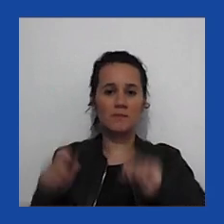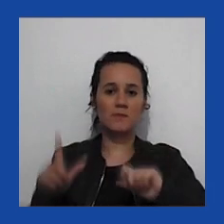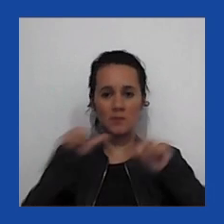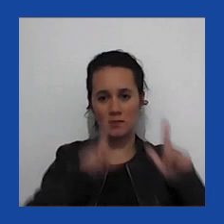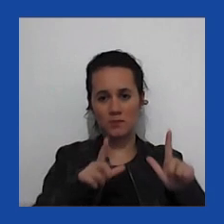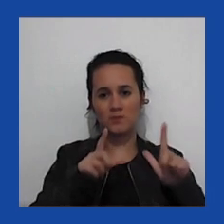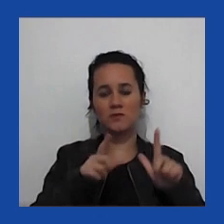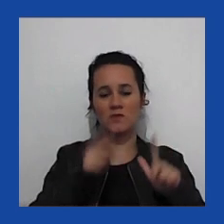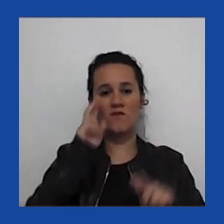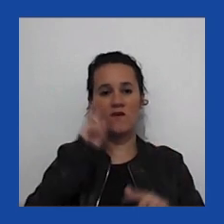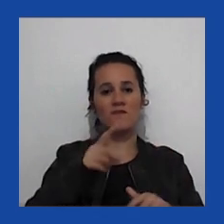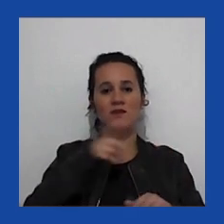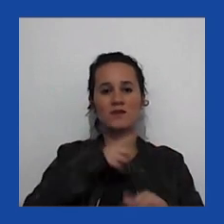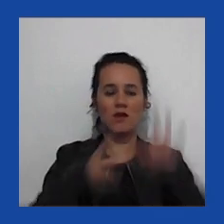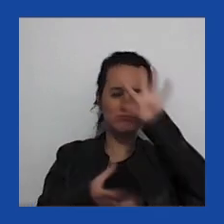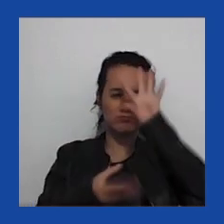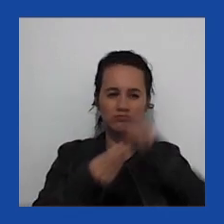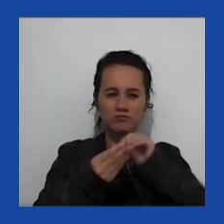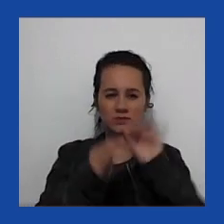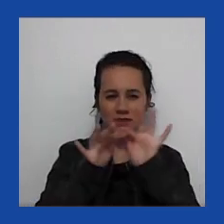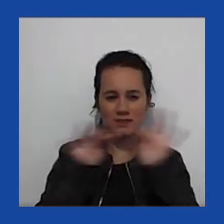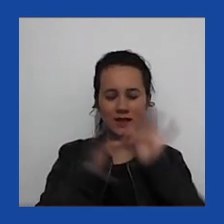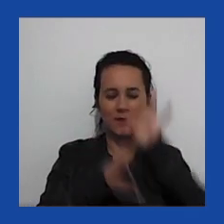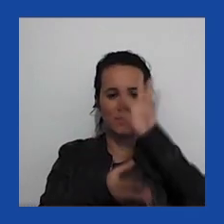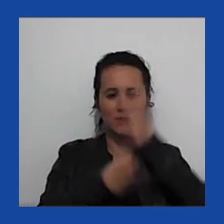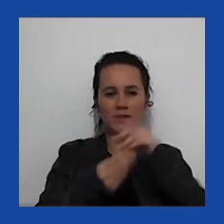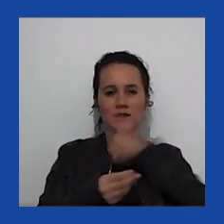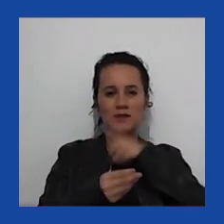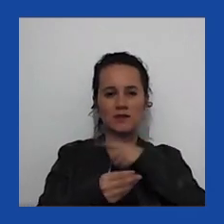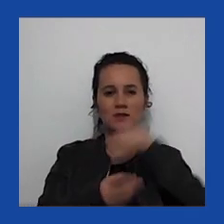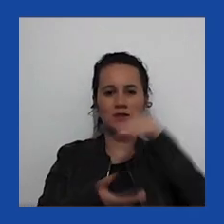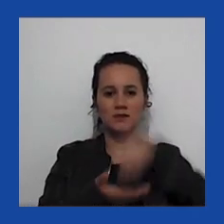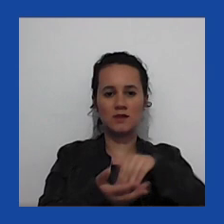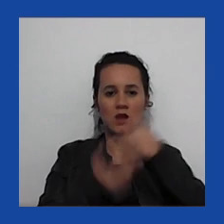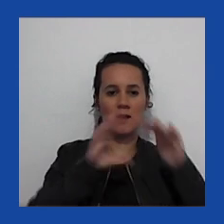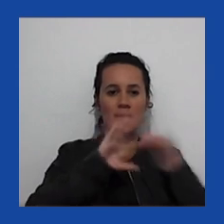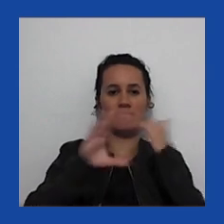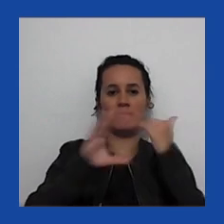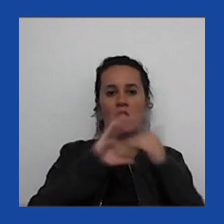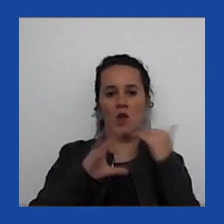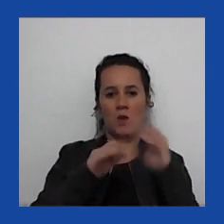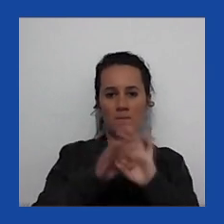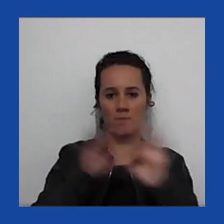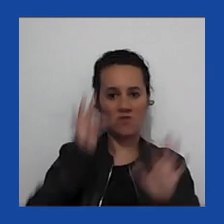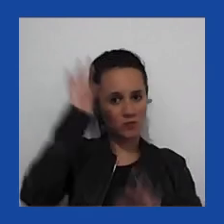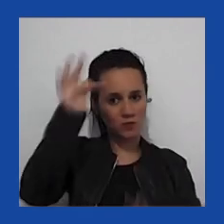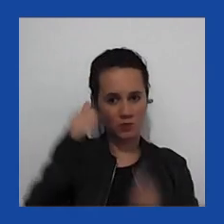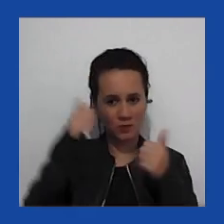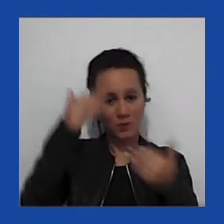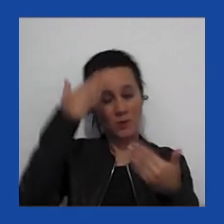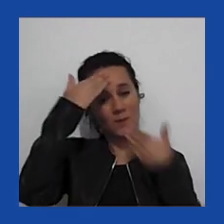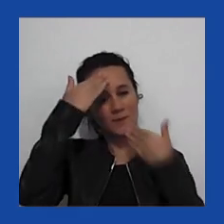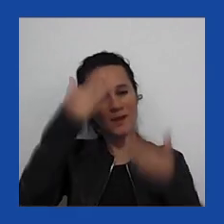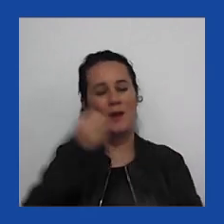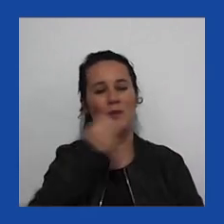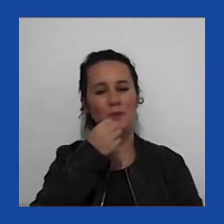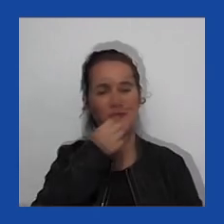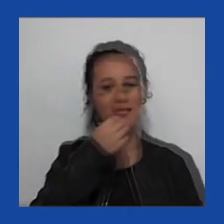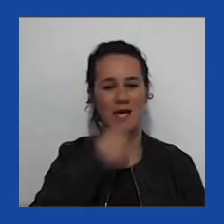vai ver minhas conclusões e-mail em caso de contato no futuro. Muito obrigado pela oportunidade.